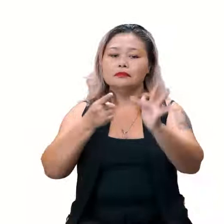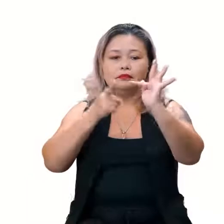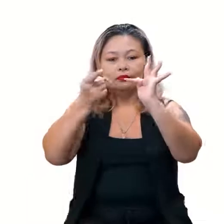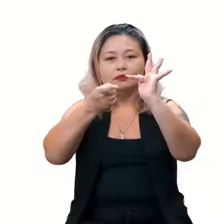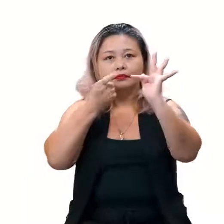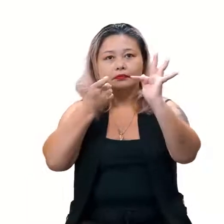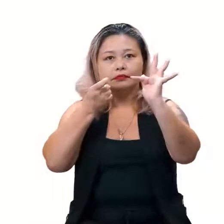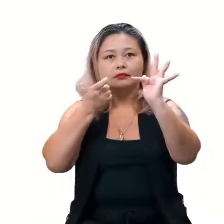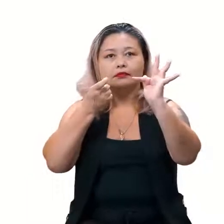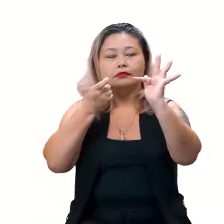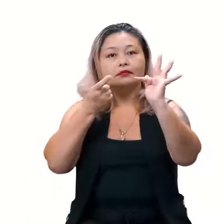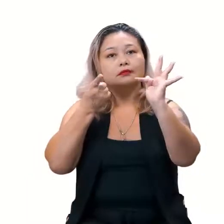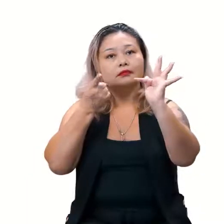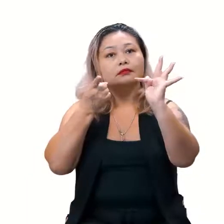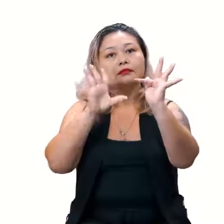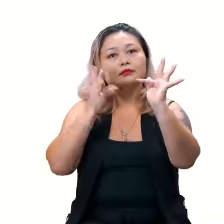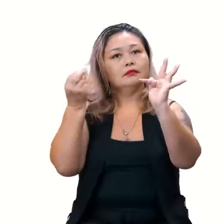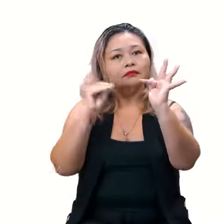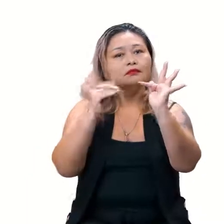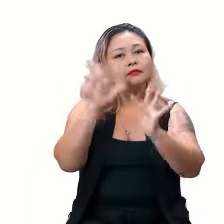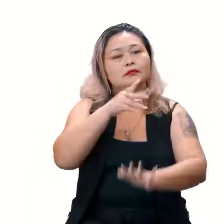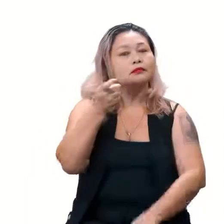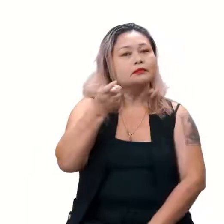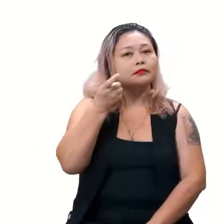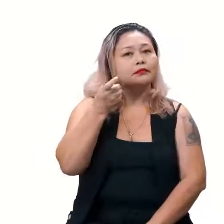igual... Não, vamos botar o X já. Espera aí.